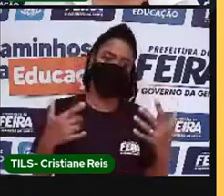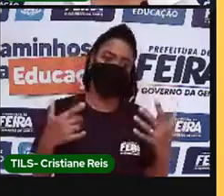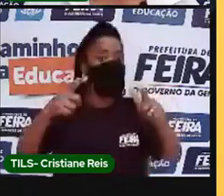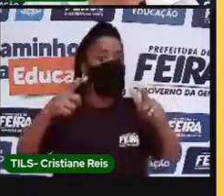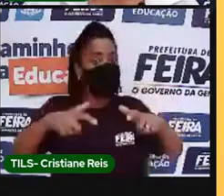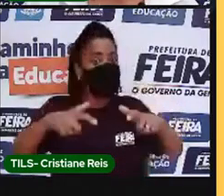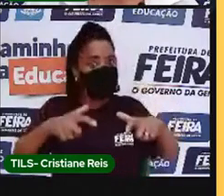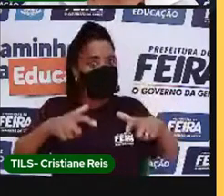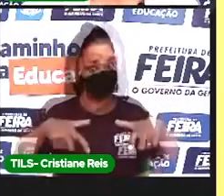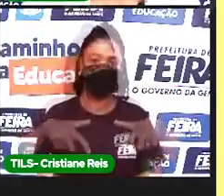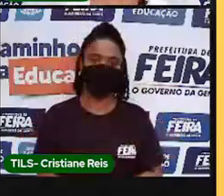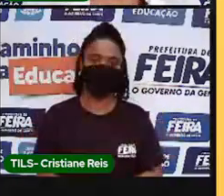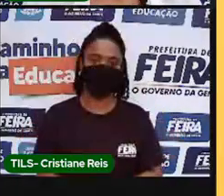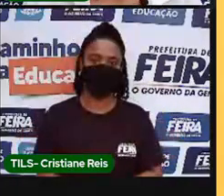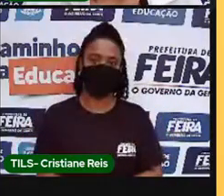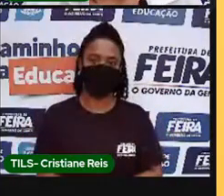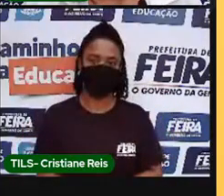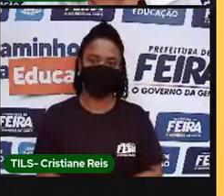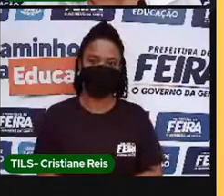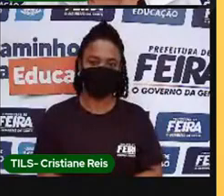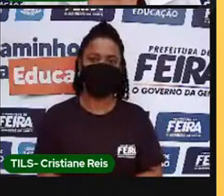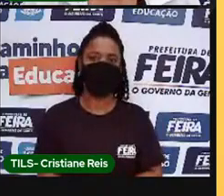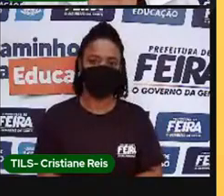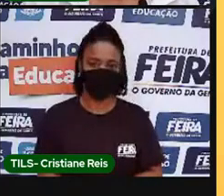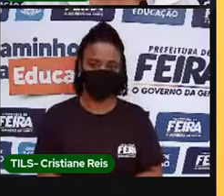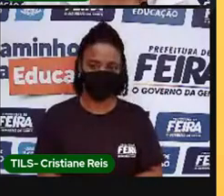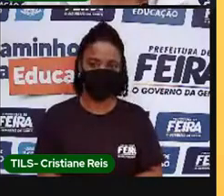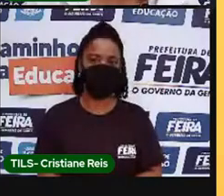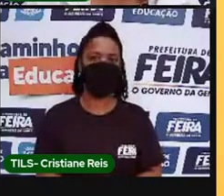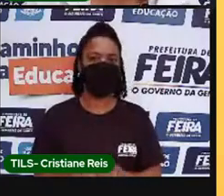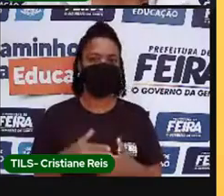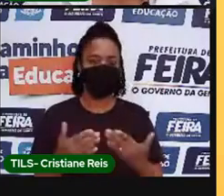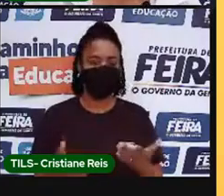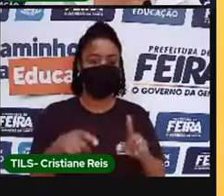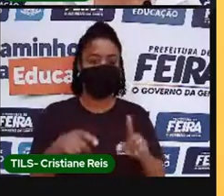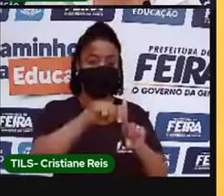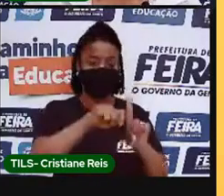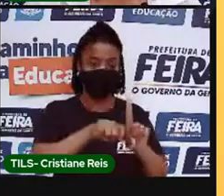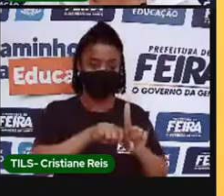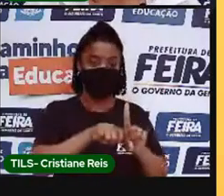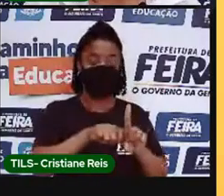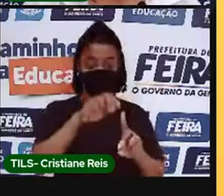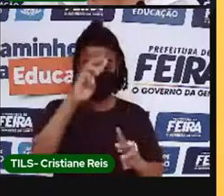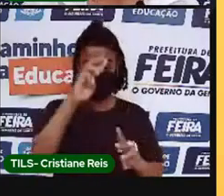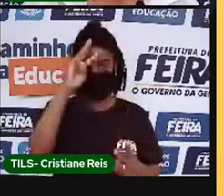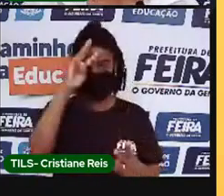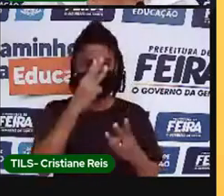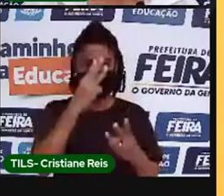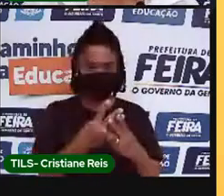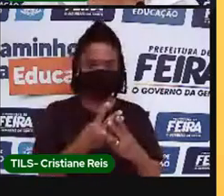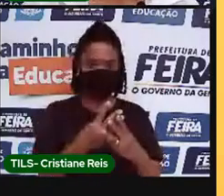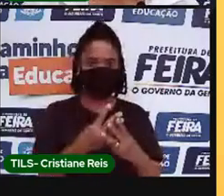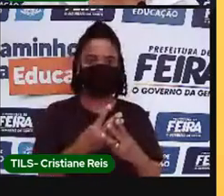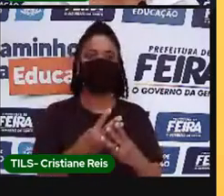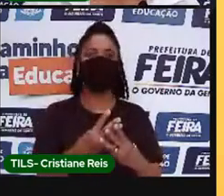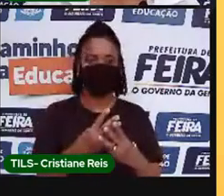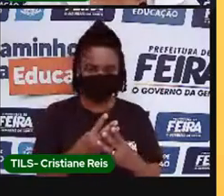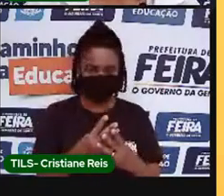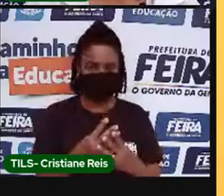o dia da amizade. March, mês de março, 17th of March,